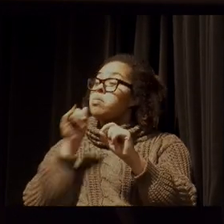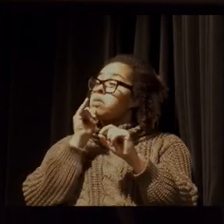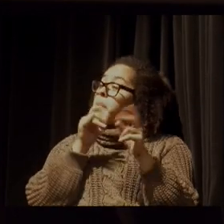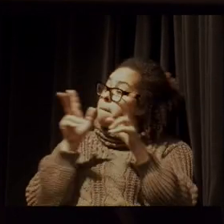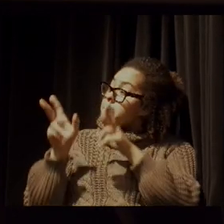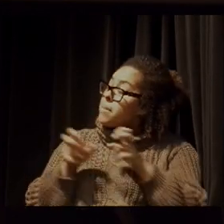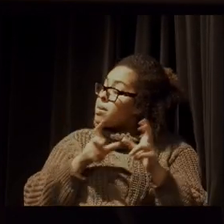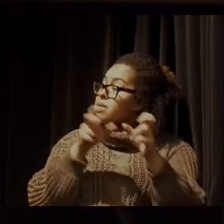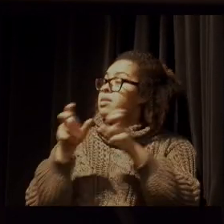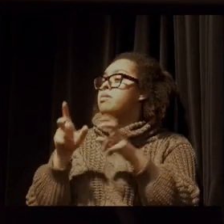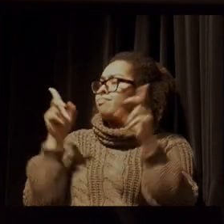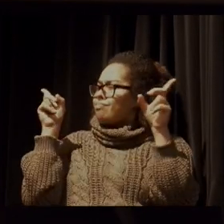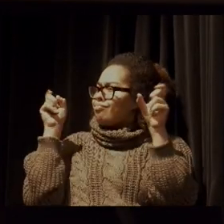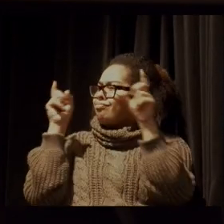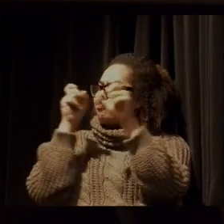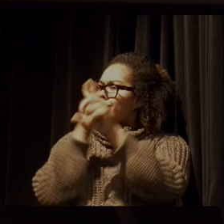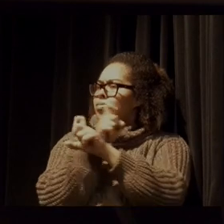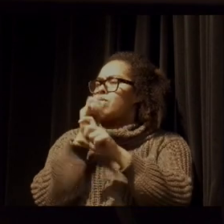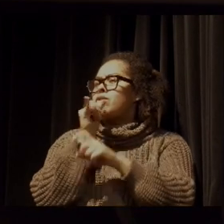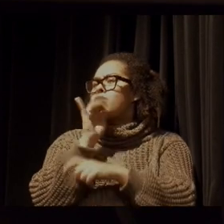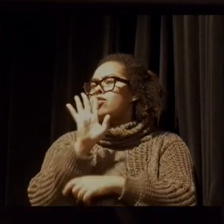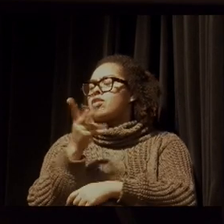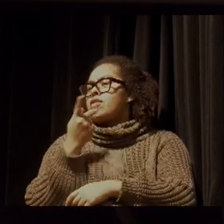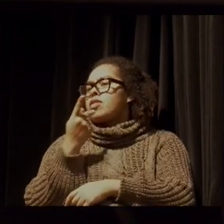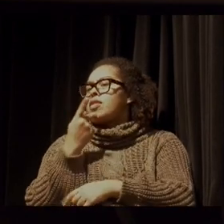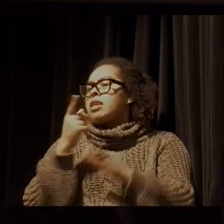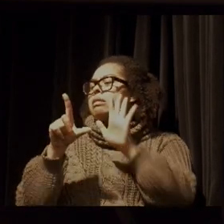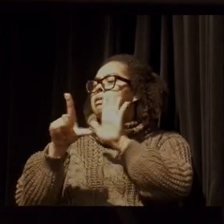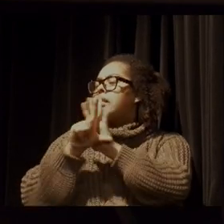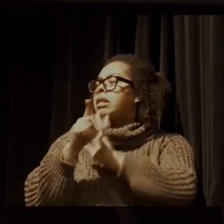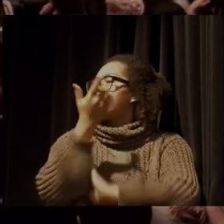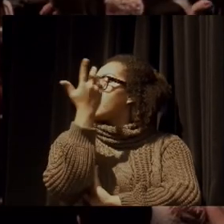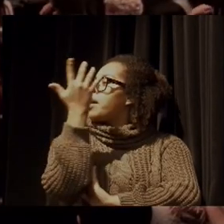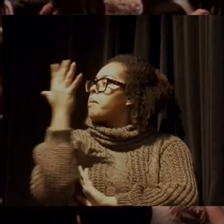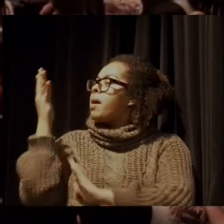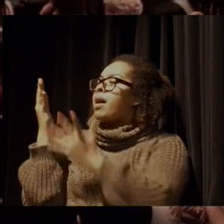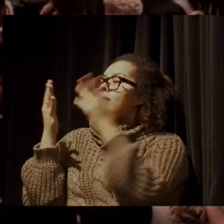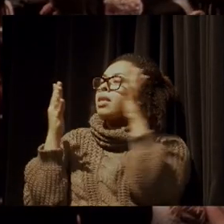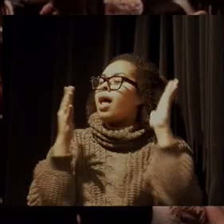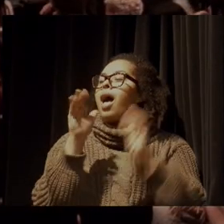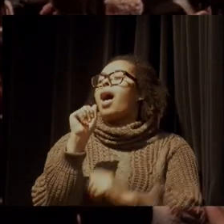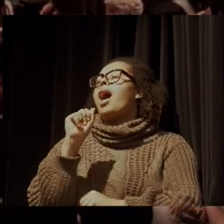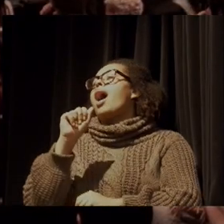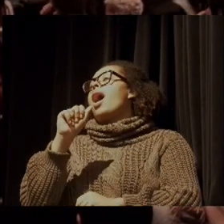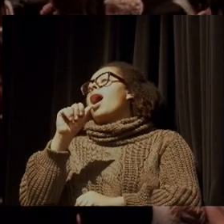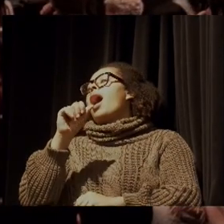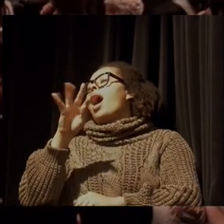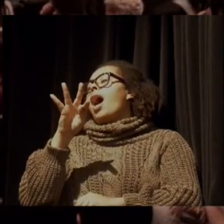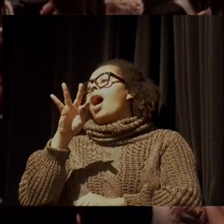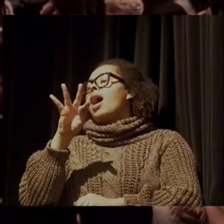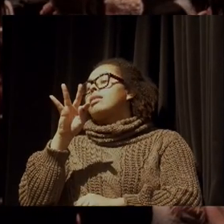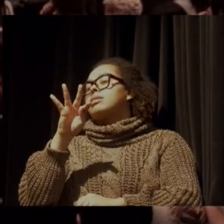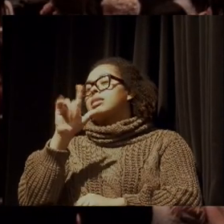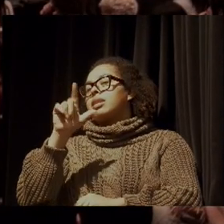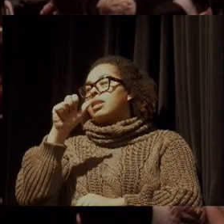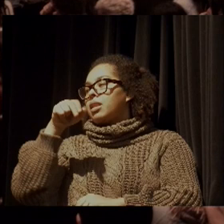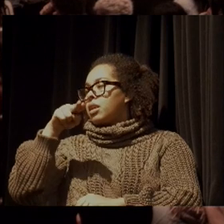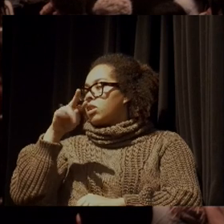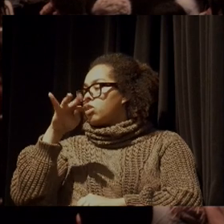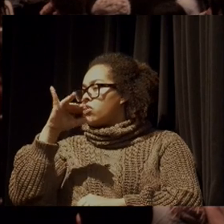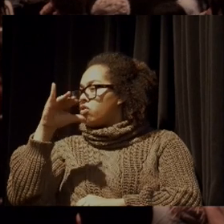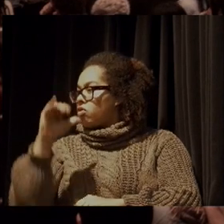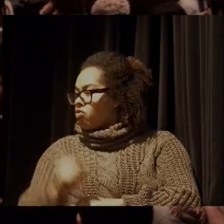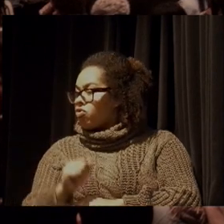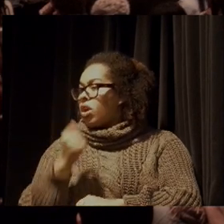dificuldades que a gente vive, como eu estou dizendo, a lei da Mata Atlântica, o único bioma brasileiro, do